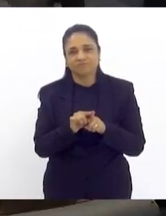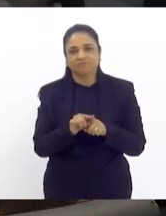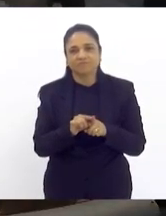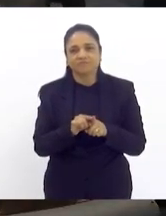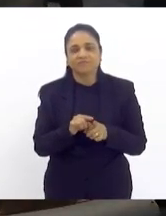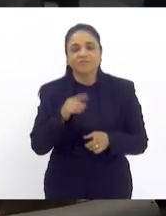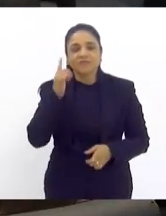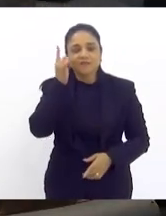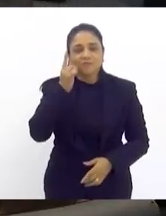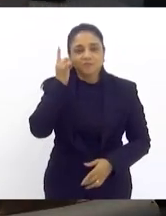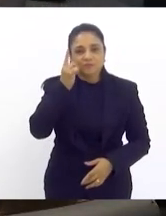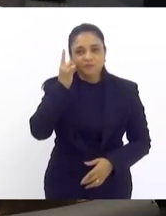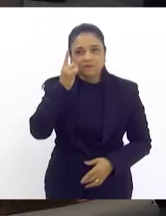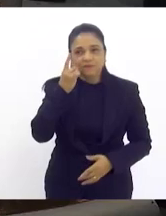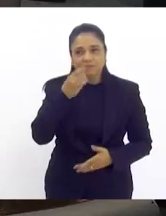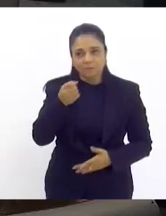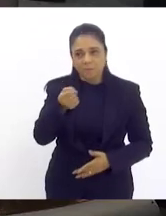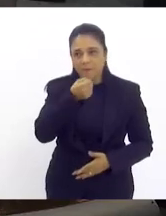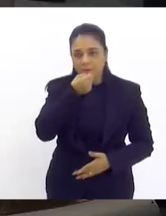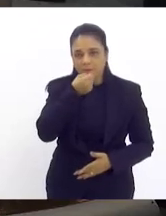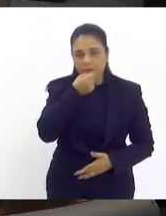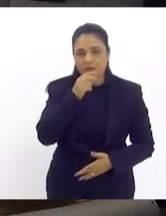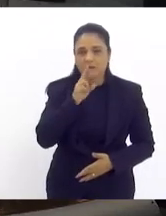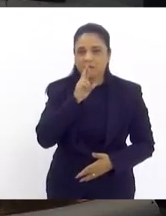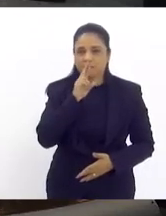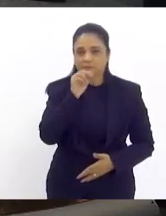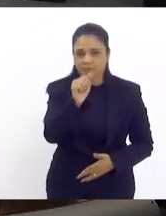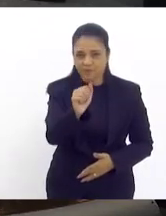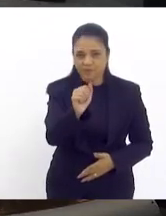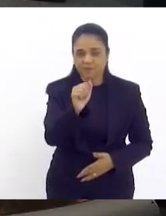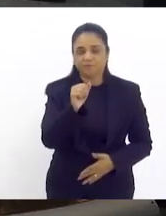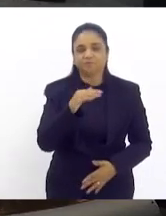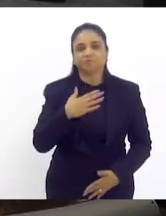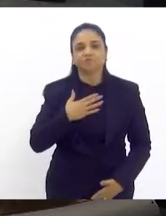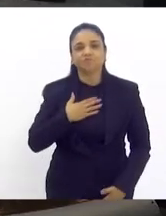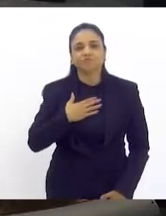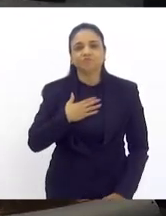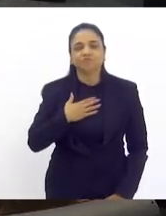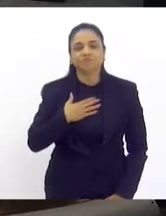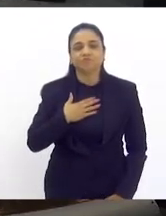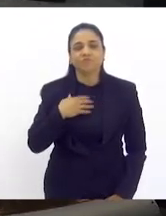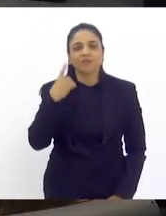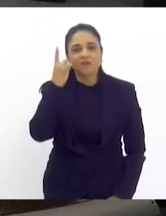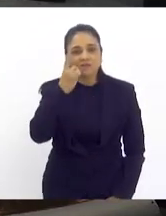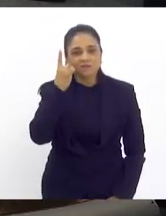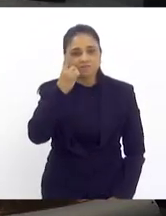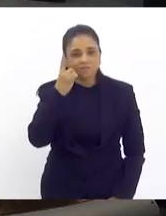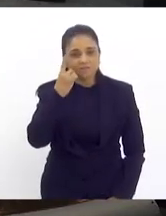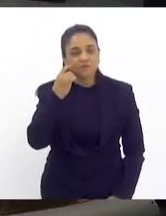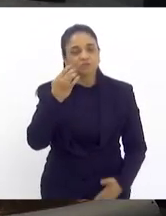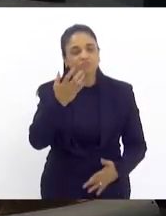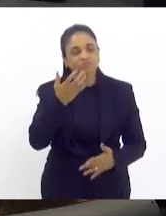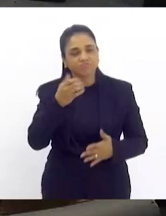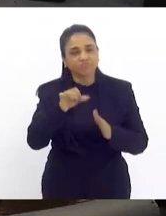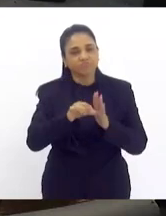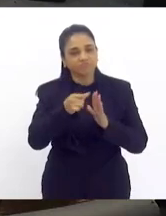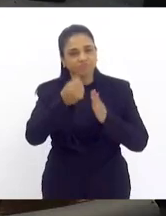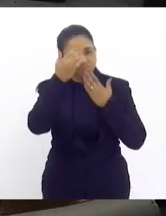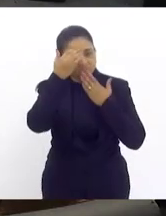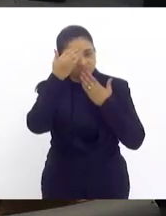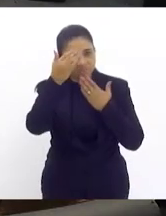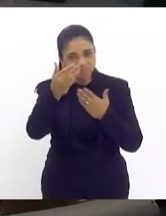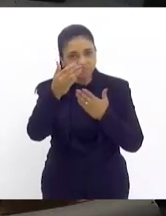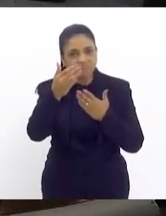deputado com a palavra Rodrigo Amorim deputado primeiro que quero agradecer as palavras